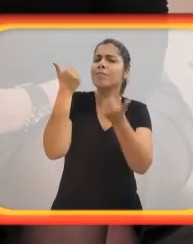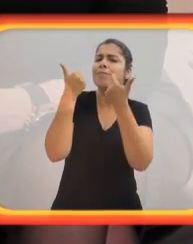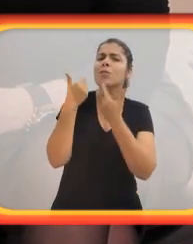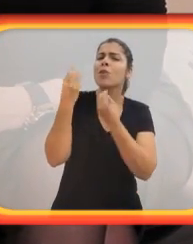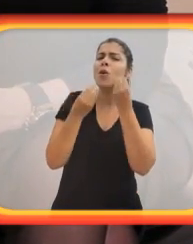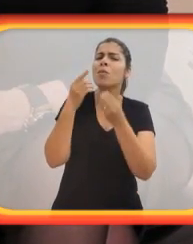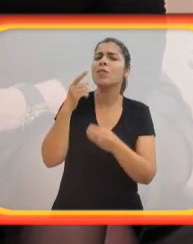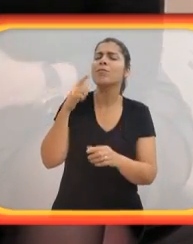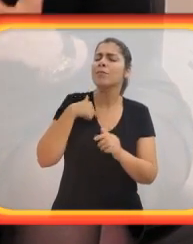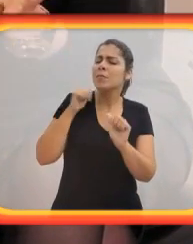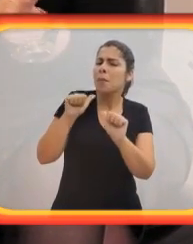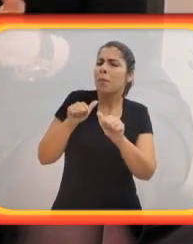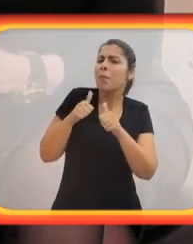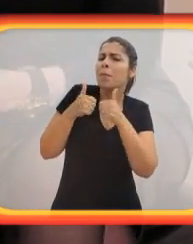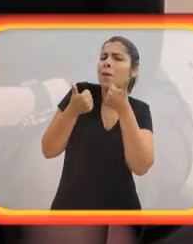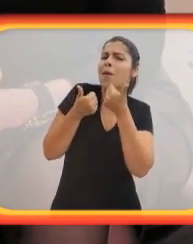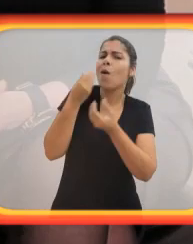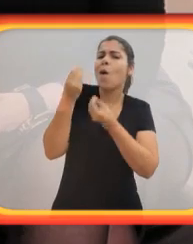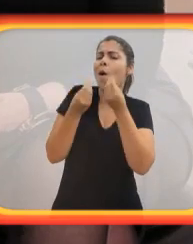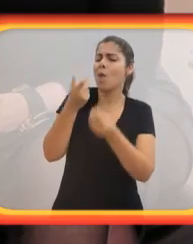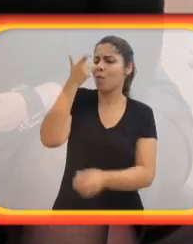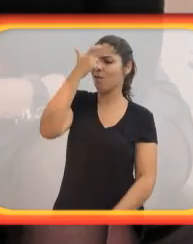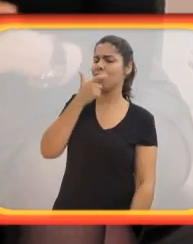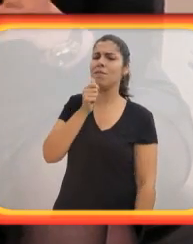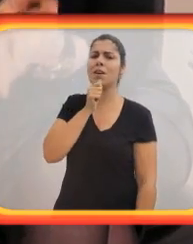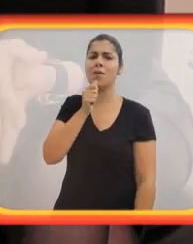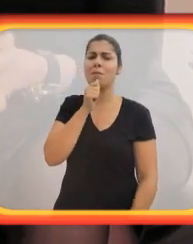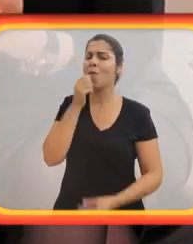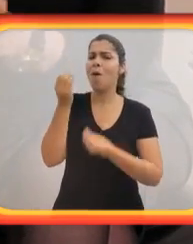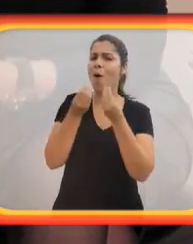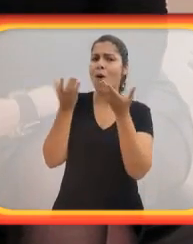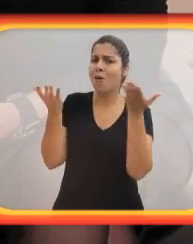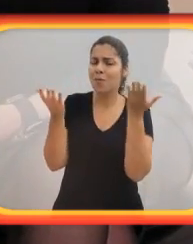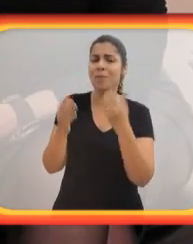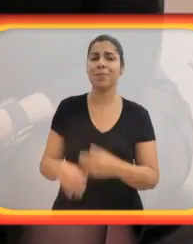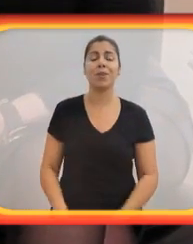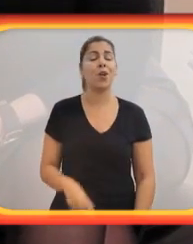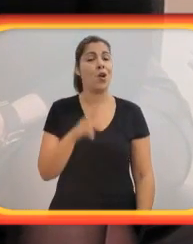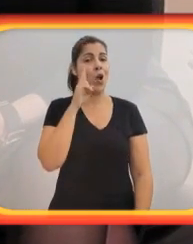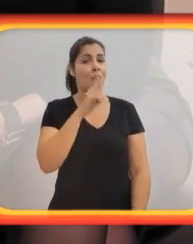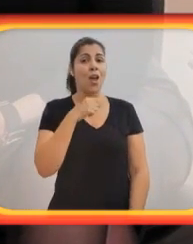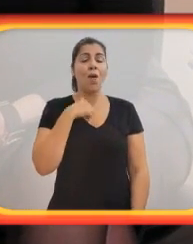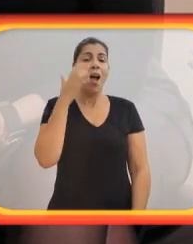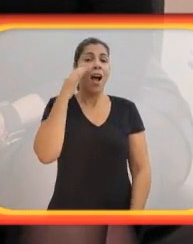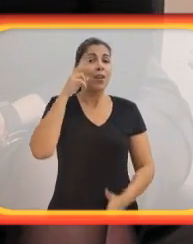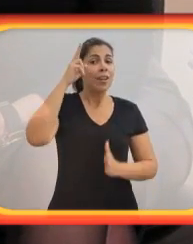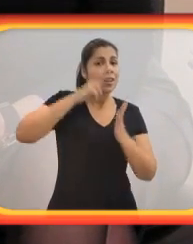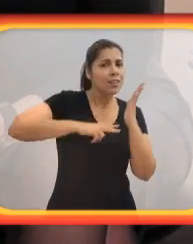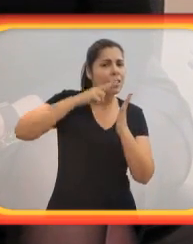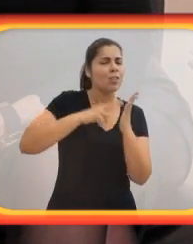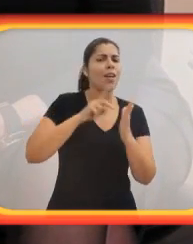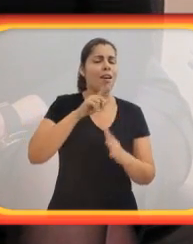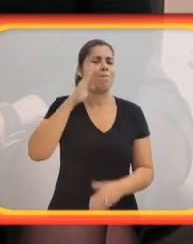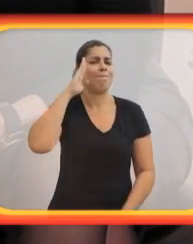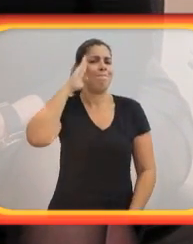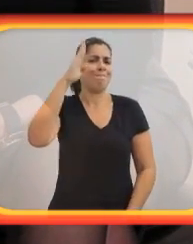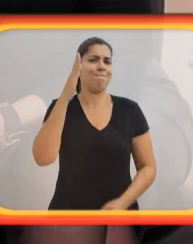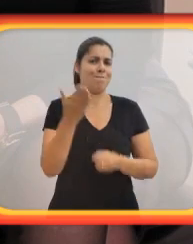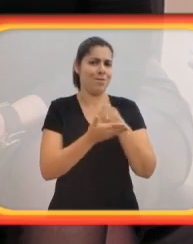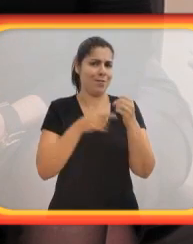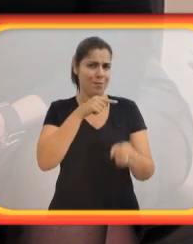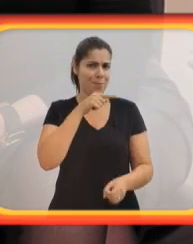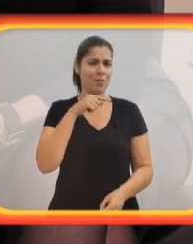na minha formação e no meu entendimento do que seria a síndrome de Down. E que dica que você